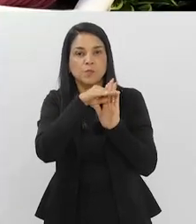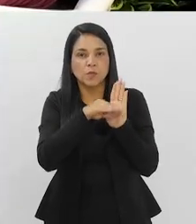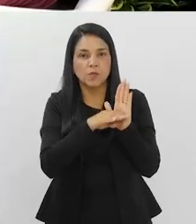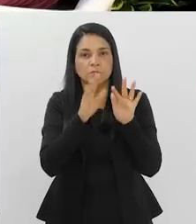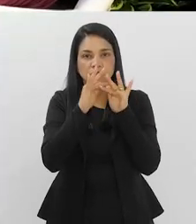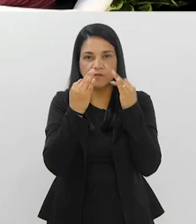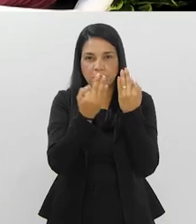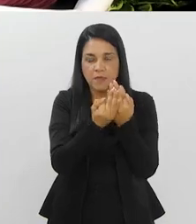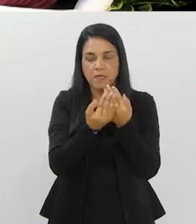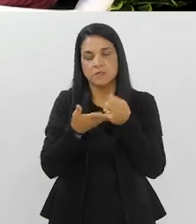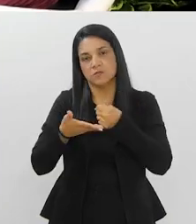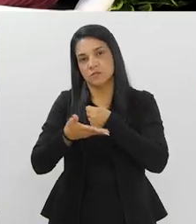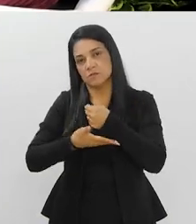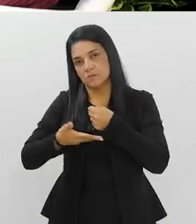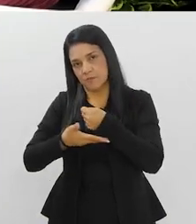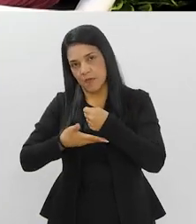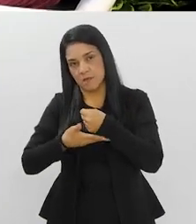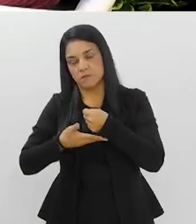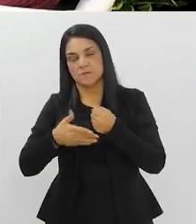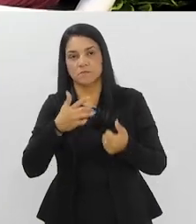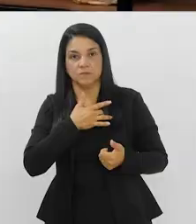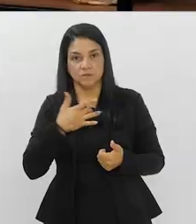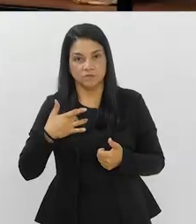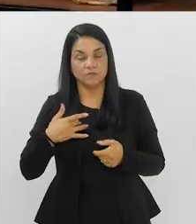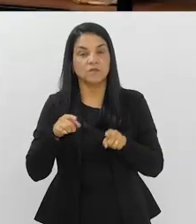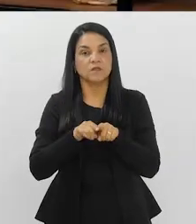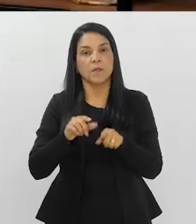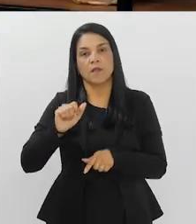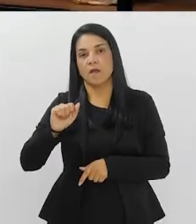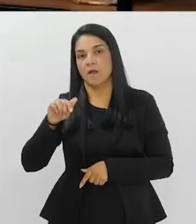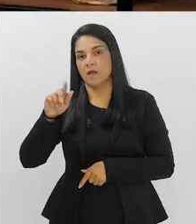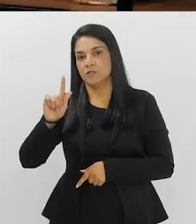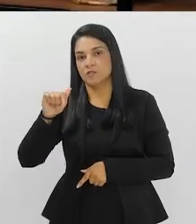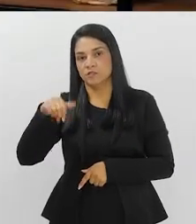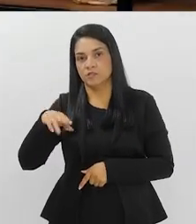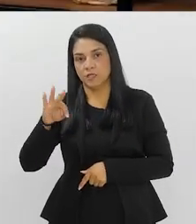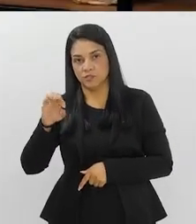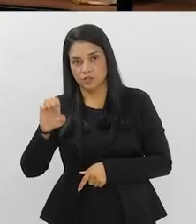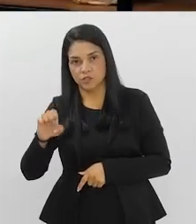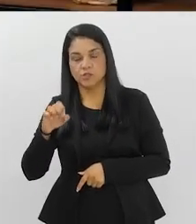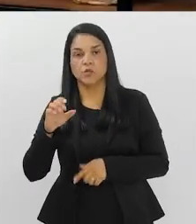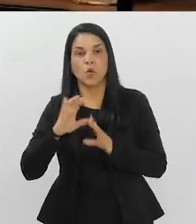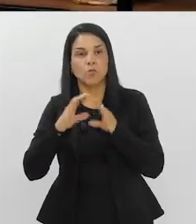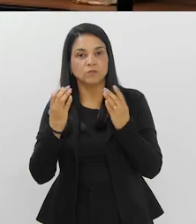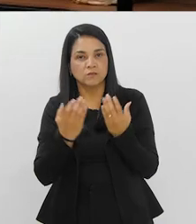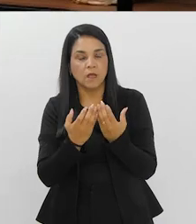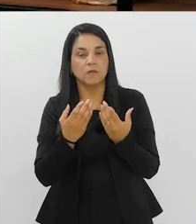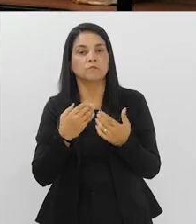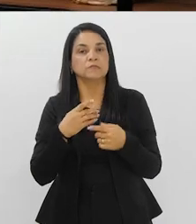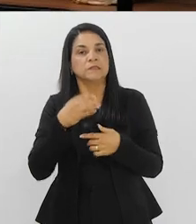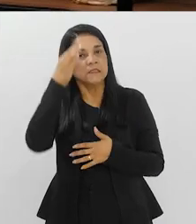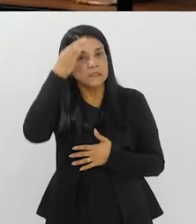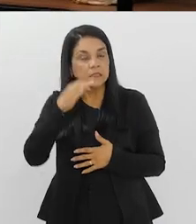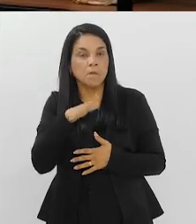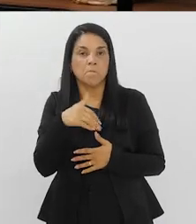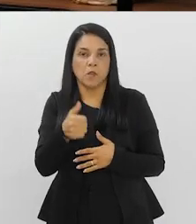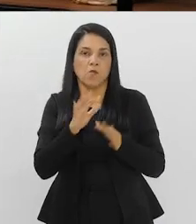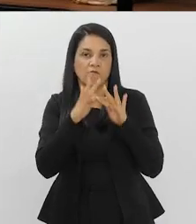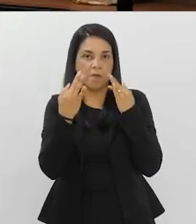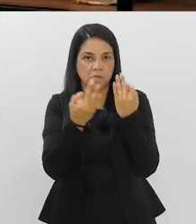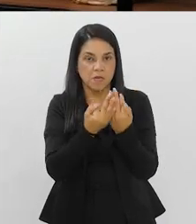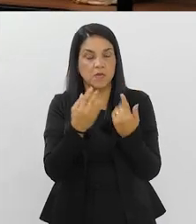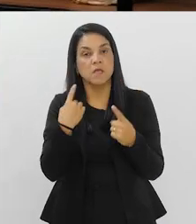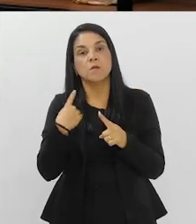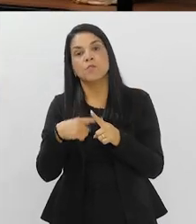das unidades básicas, dos agentes comunitários, em acolher melhor e entender melhor essa família de o